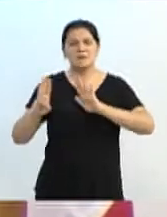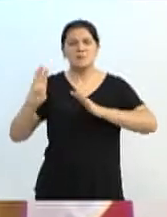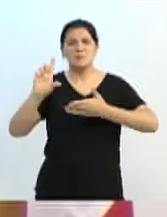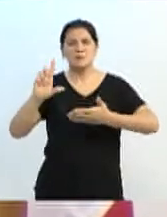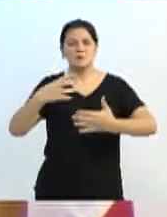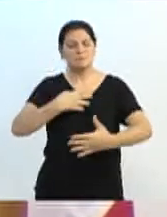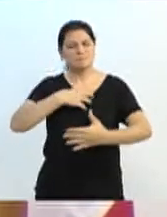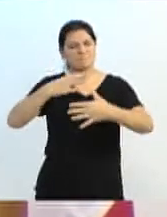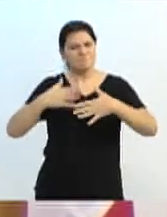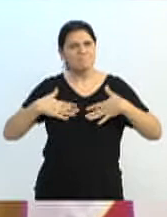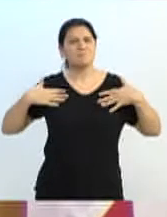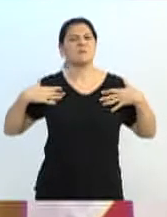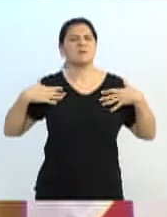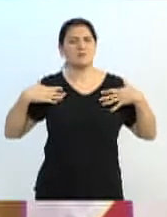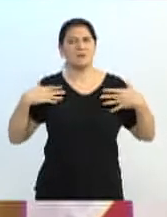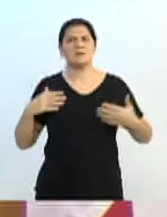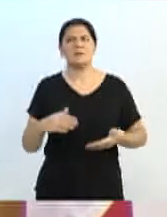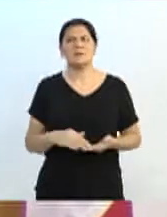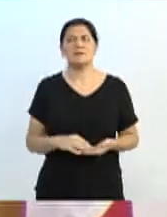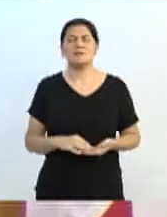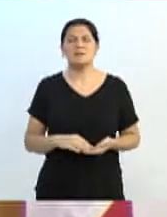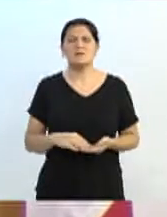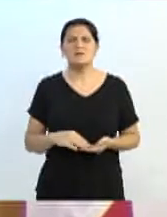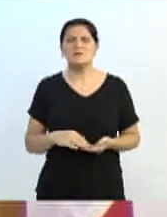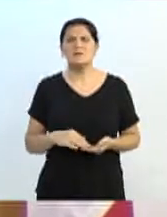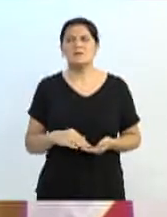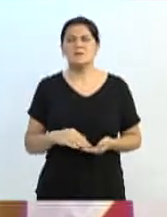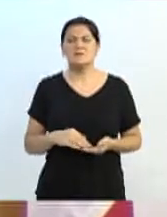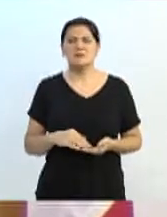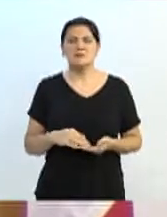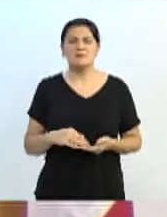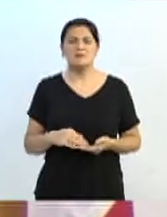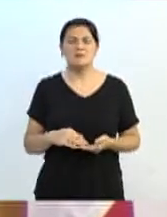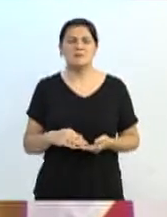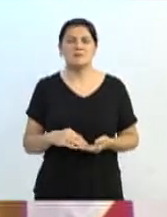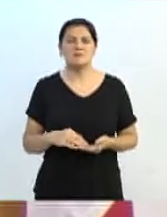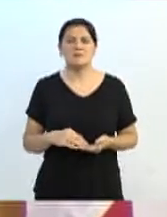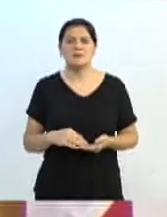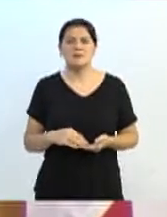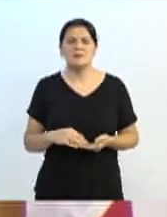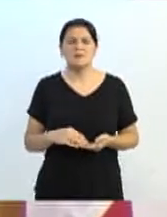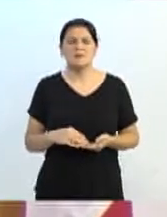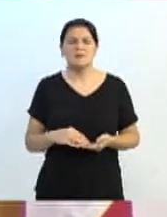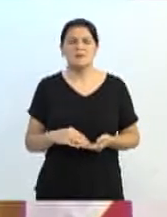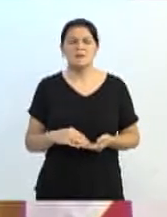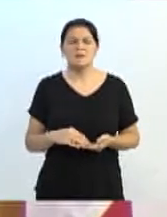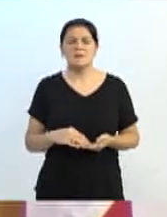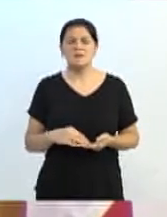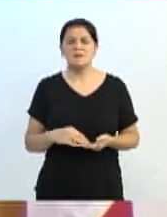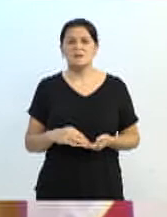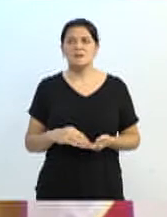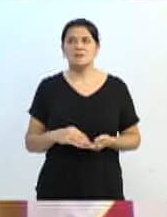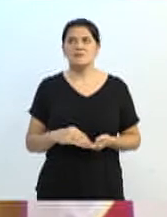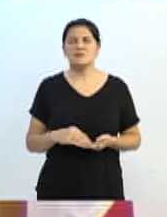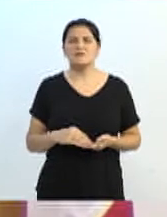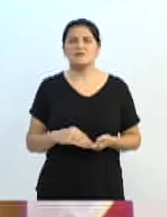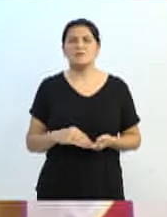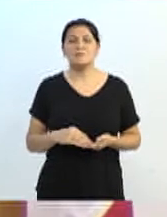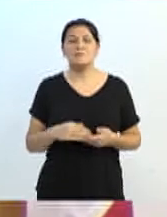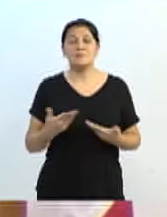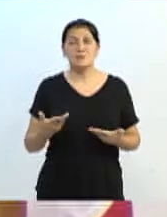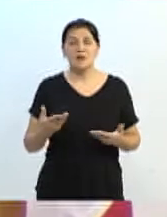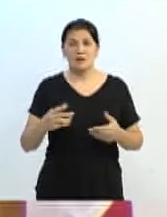o Canto do Rio é Blumenau. Blumenau, Canto do Rio, porque é o único time do município de Blumenau que está disputando essa